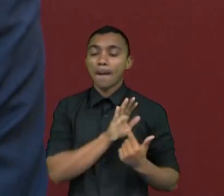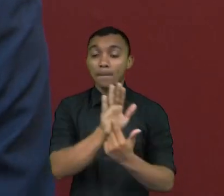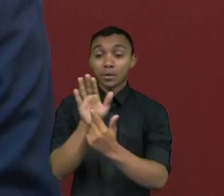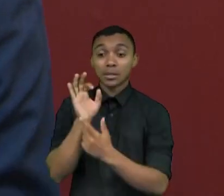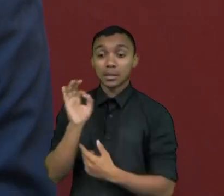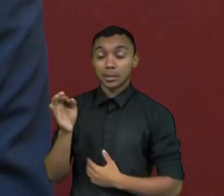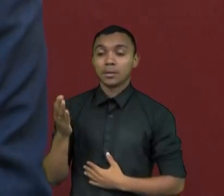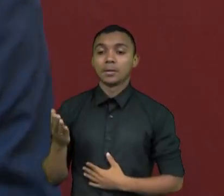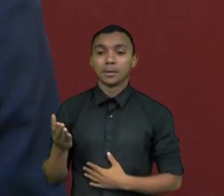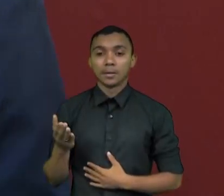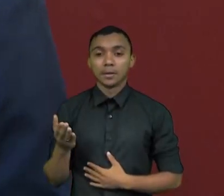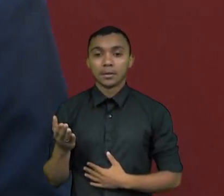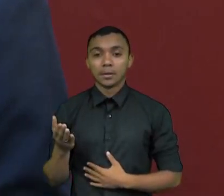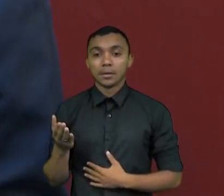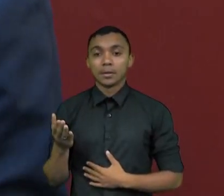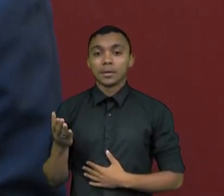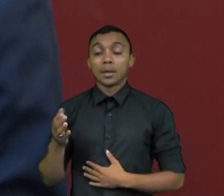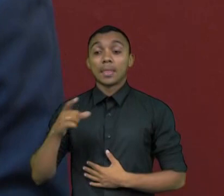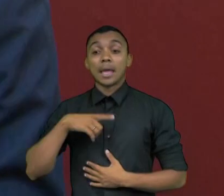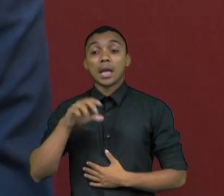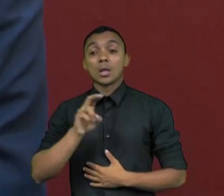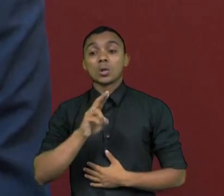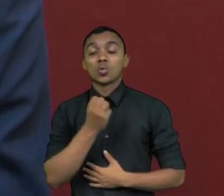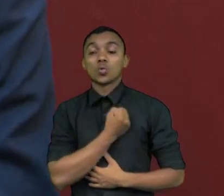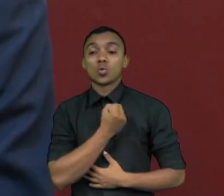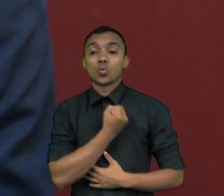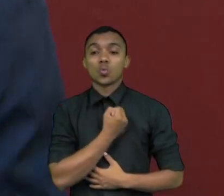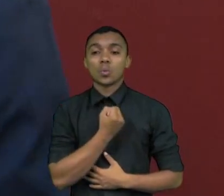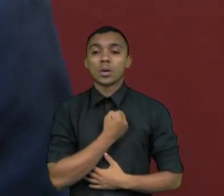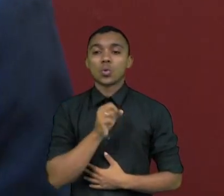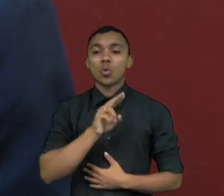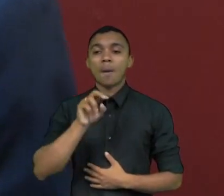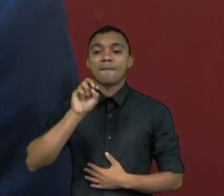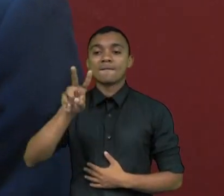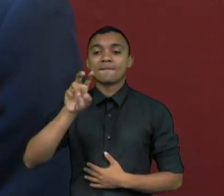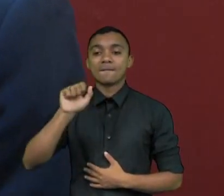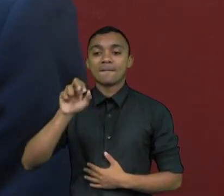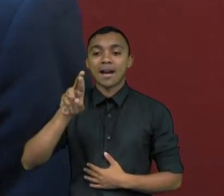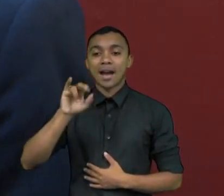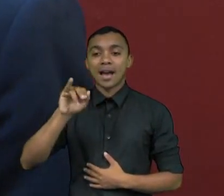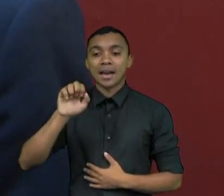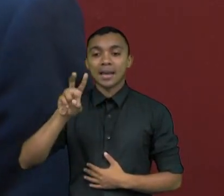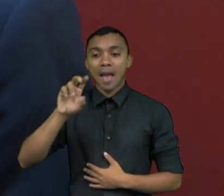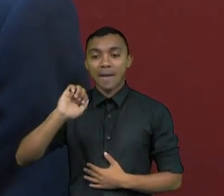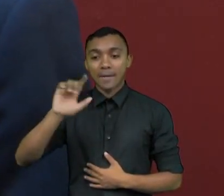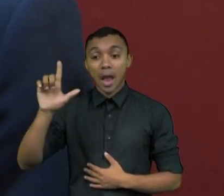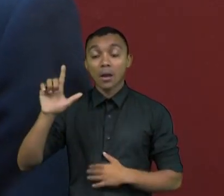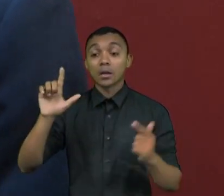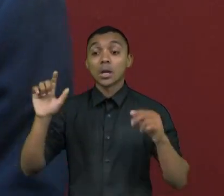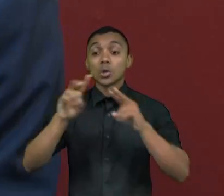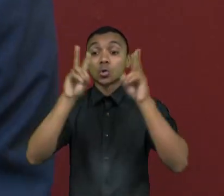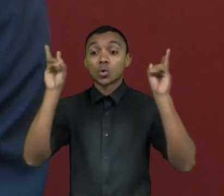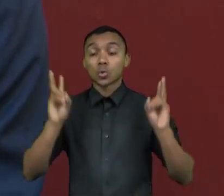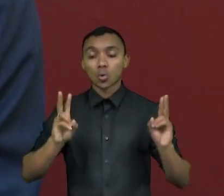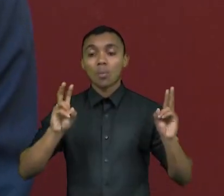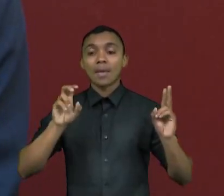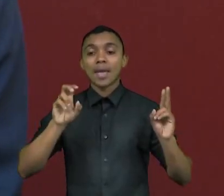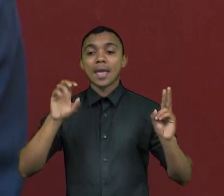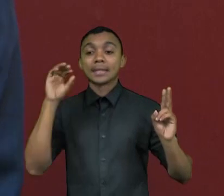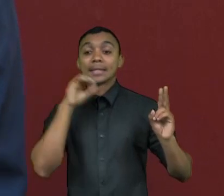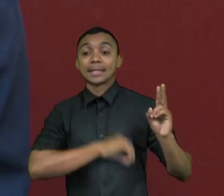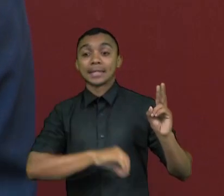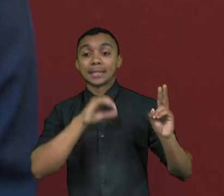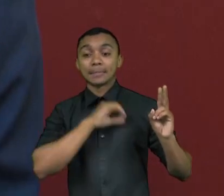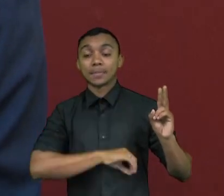uma chamada variável que deu muito o que falar, inclusive, nessa eleição, foi a questão da renda. Porque você teve alguns